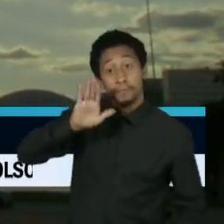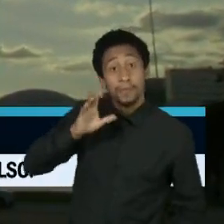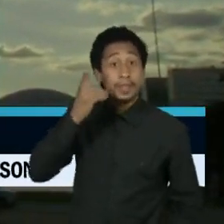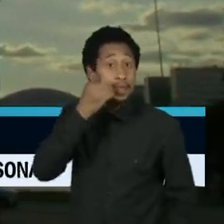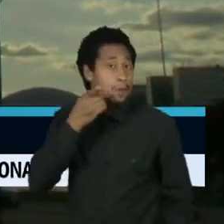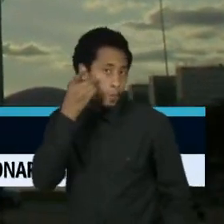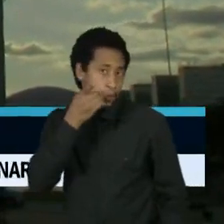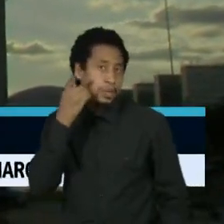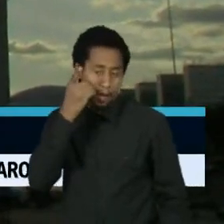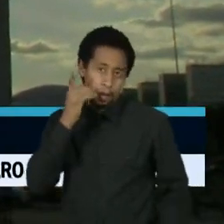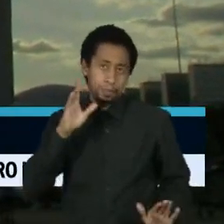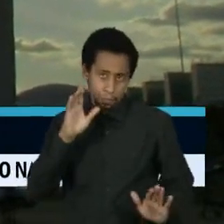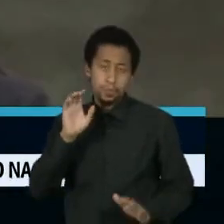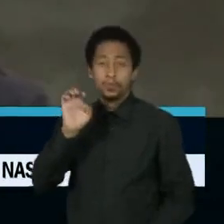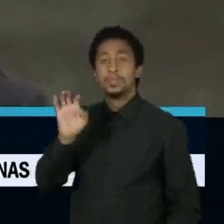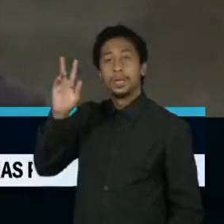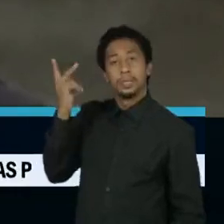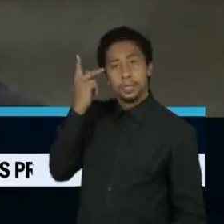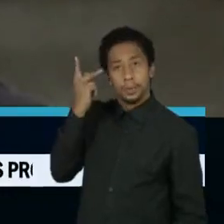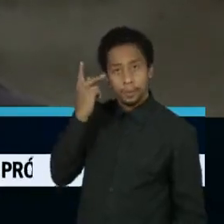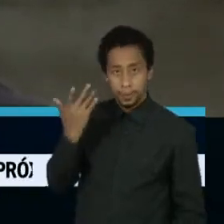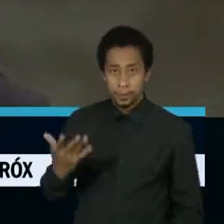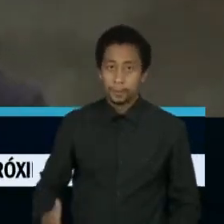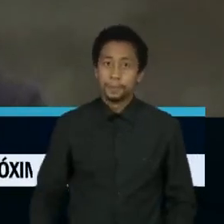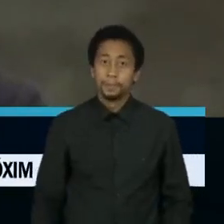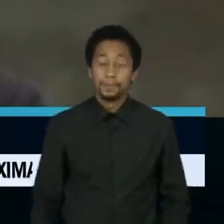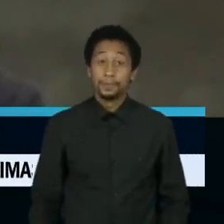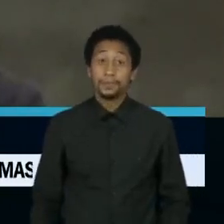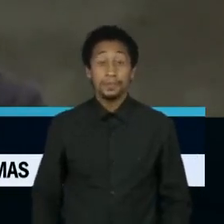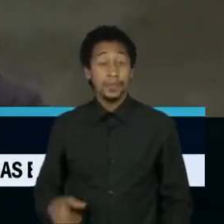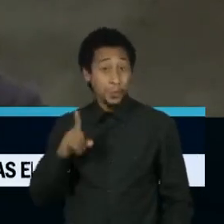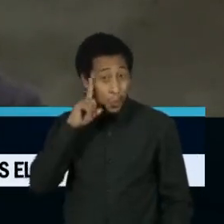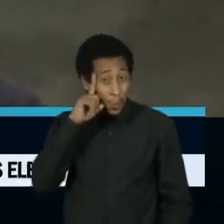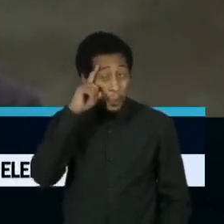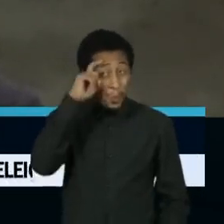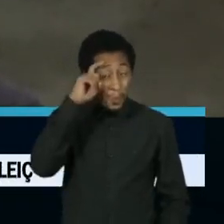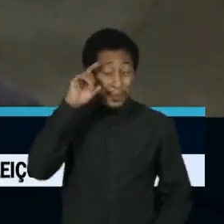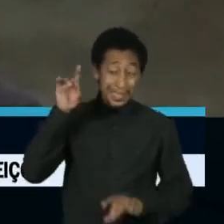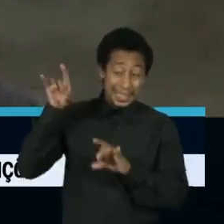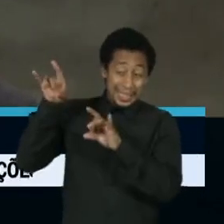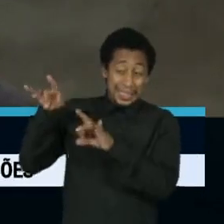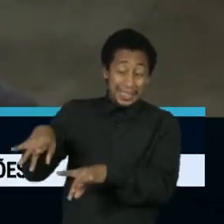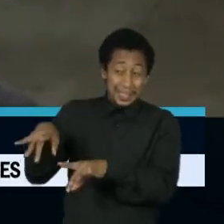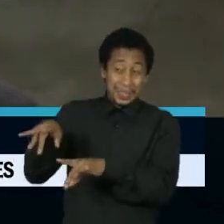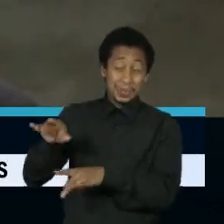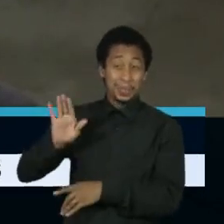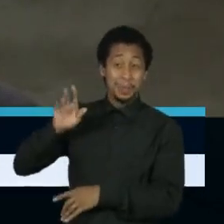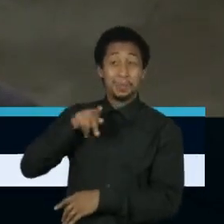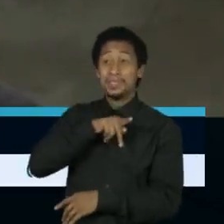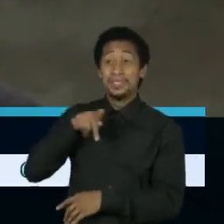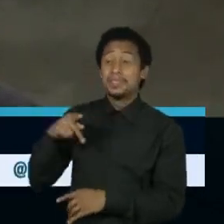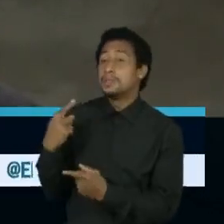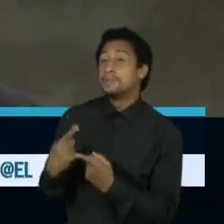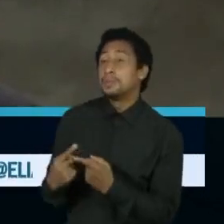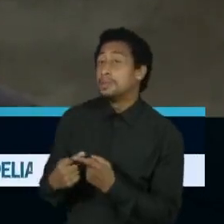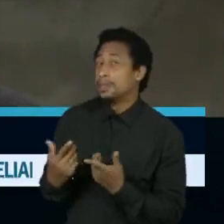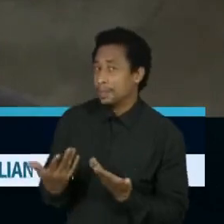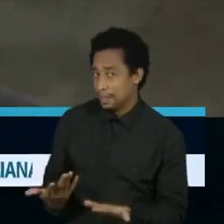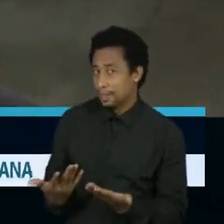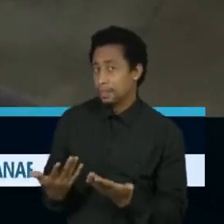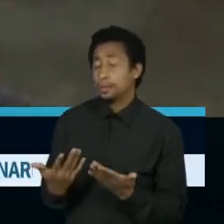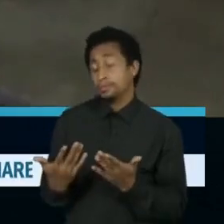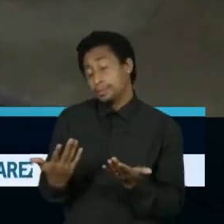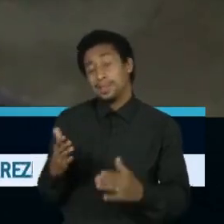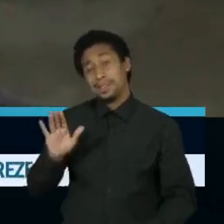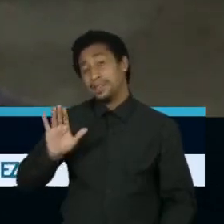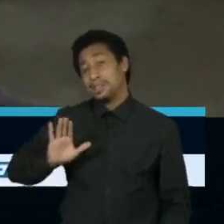Deputados pelo Estado de São Paulo. A desistência de Sérgio Moro me parece ser a consequência, eu diria, lógica, de